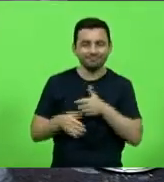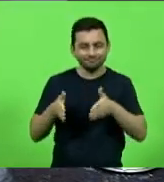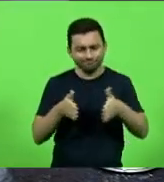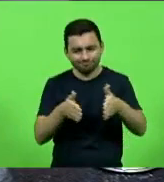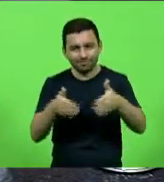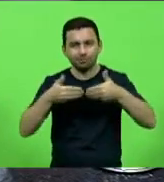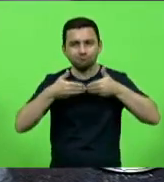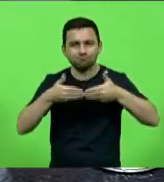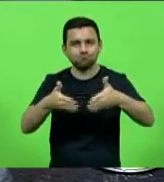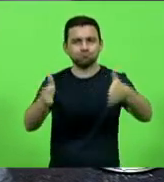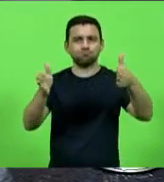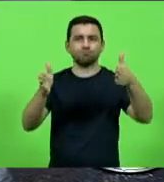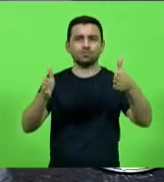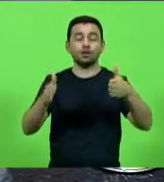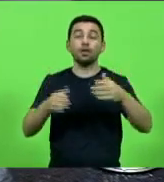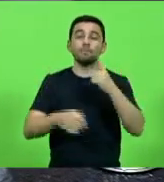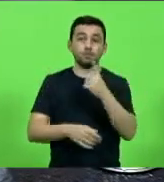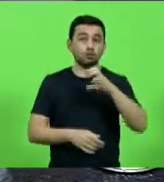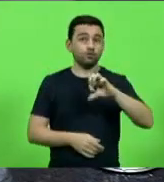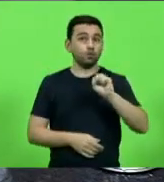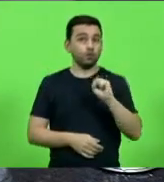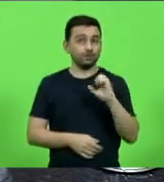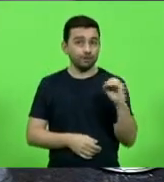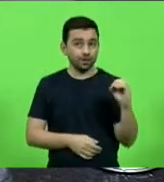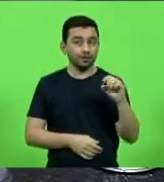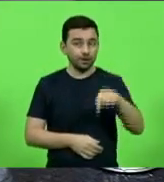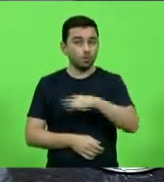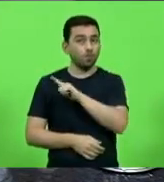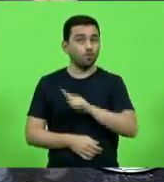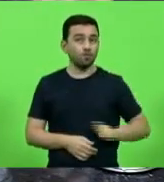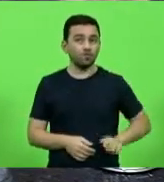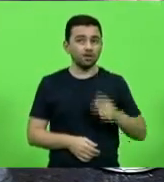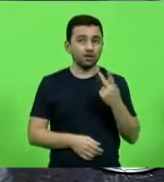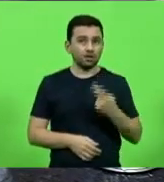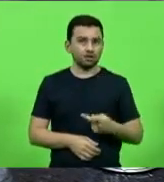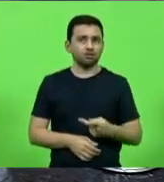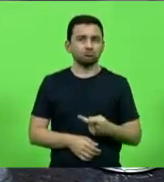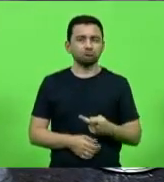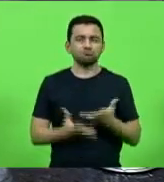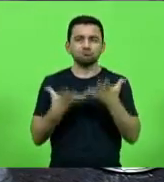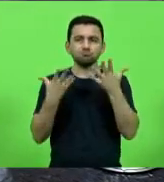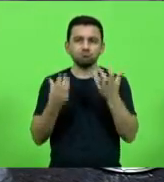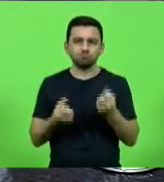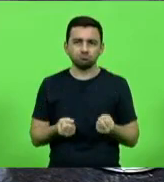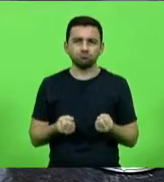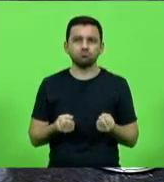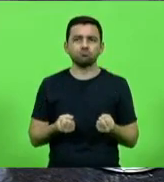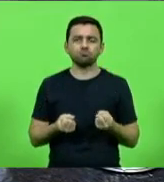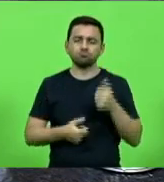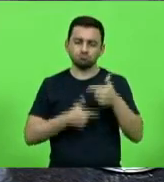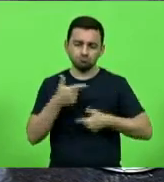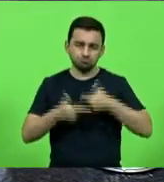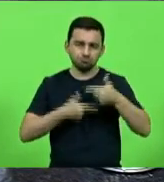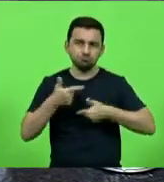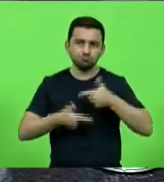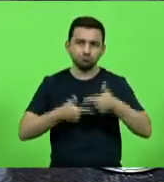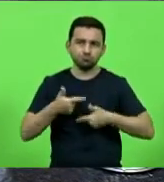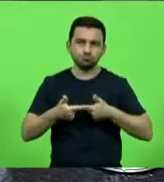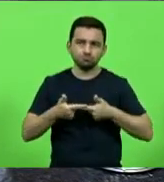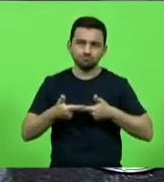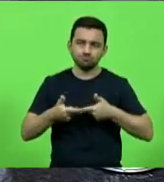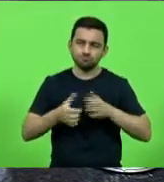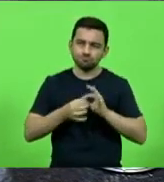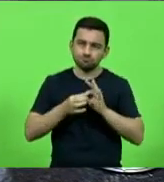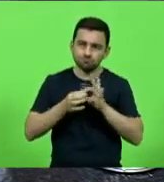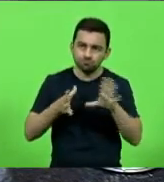aberta. E depois, sim, em 1980, o governo do Estado, assim, aderiu aos trabalhos e contemplou